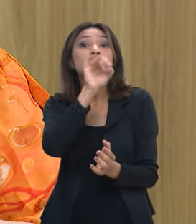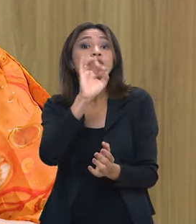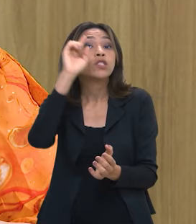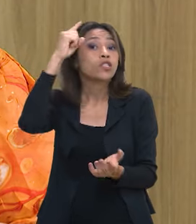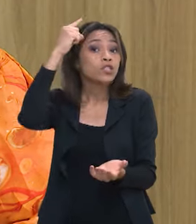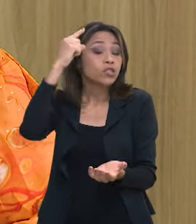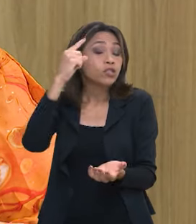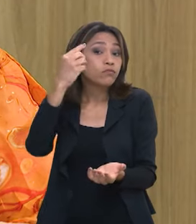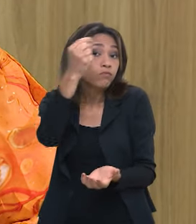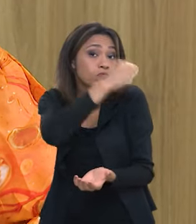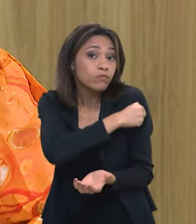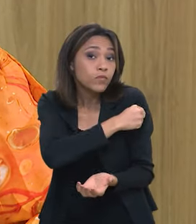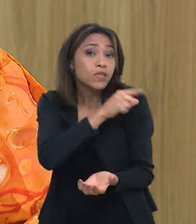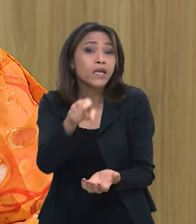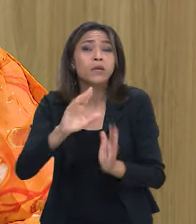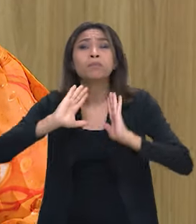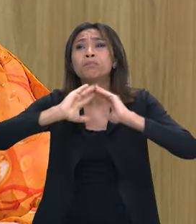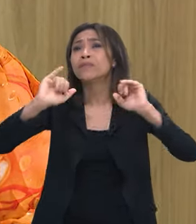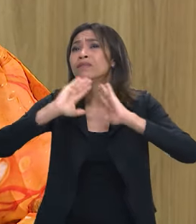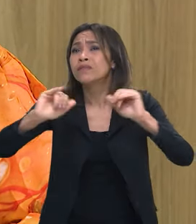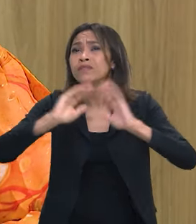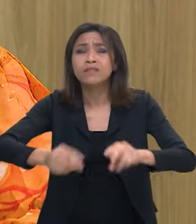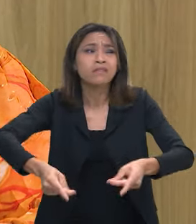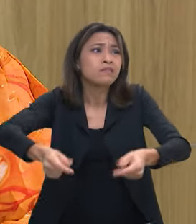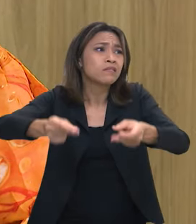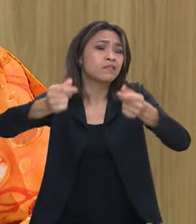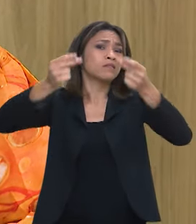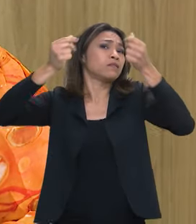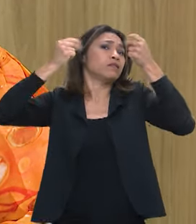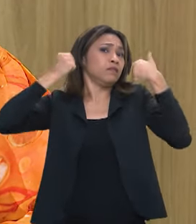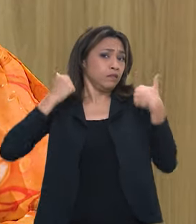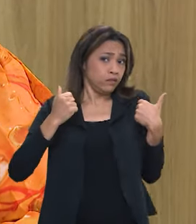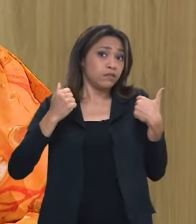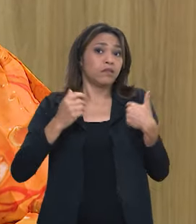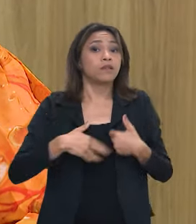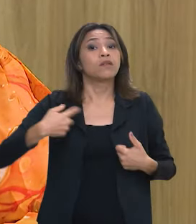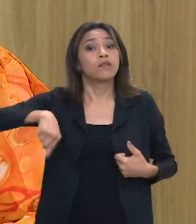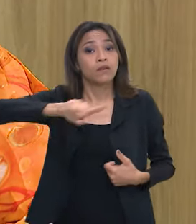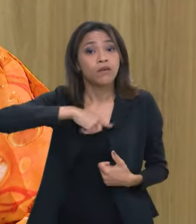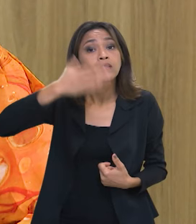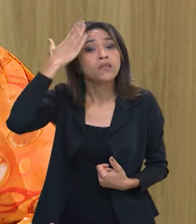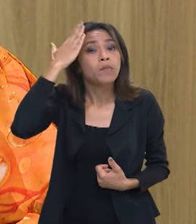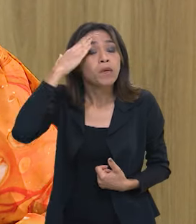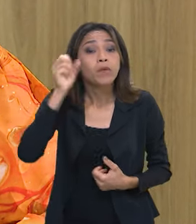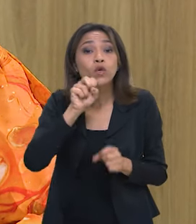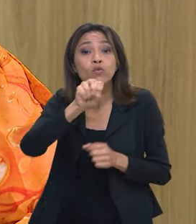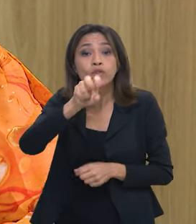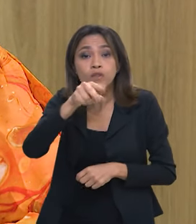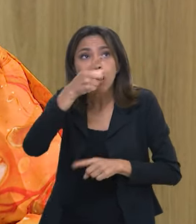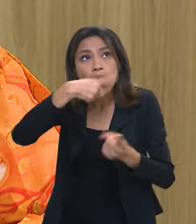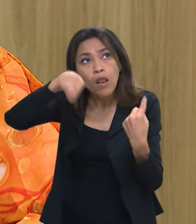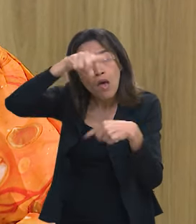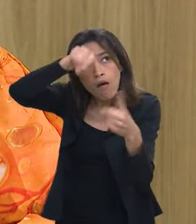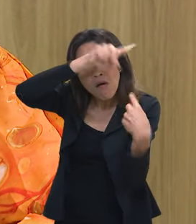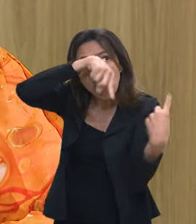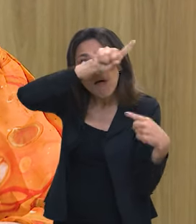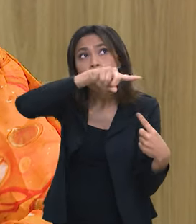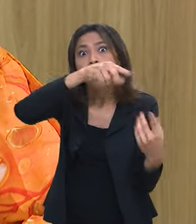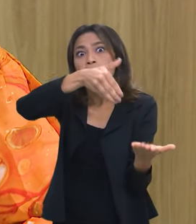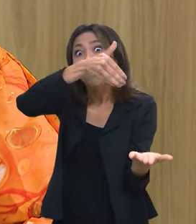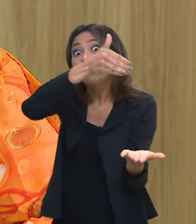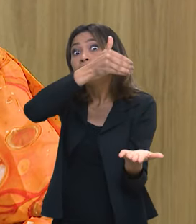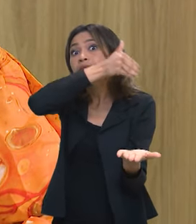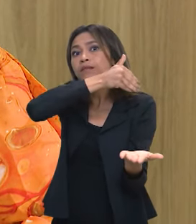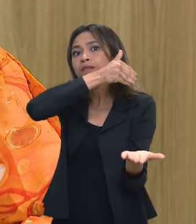que era uma demanda antiga porque sabemos que a circulação do vírus se dá de forma